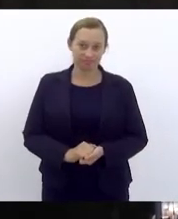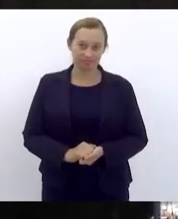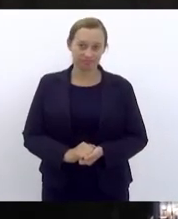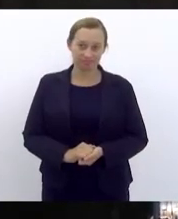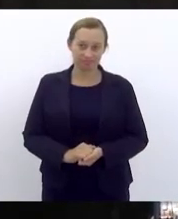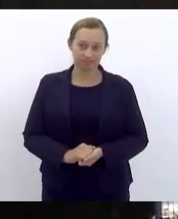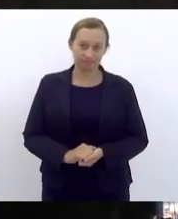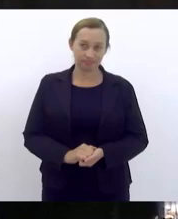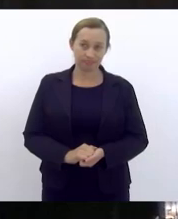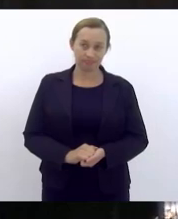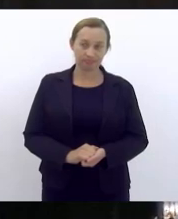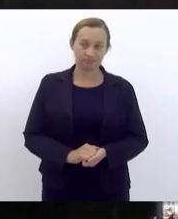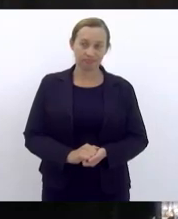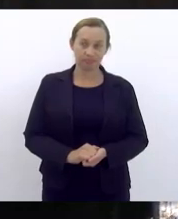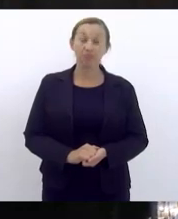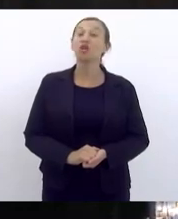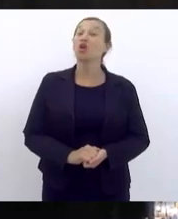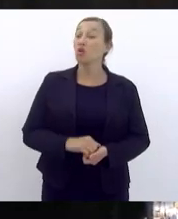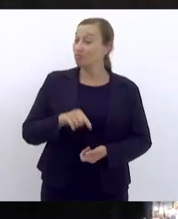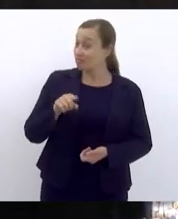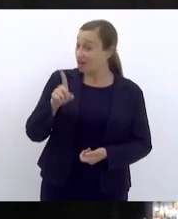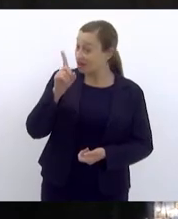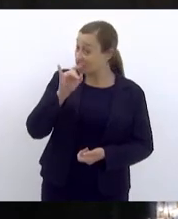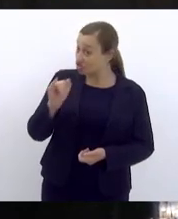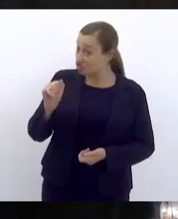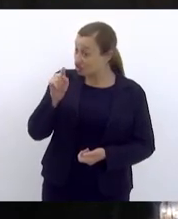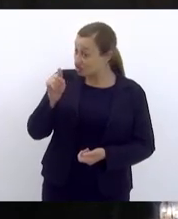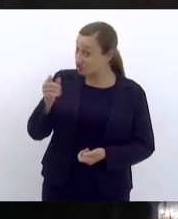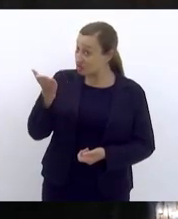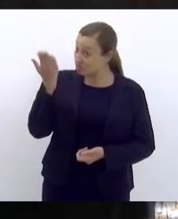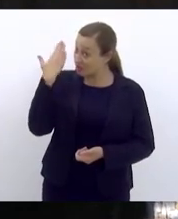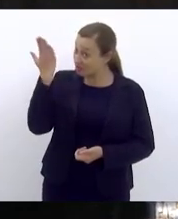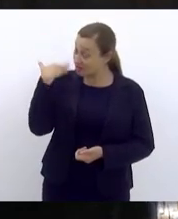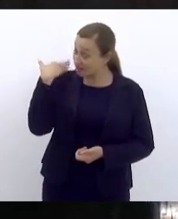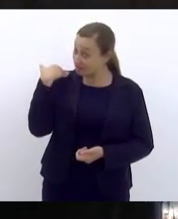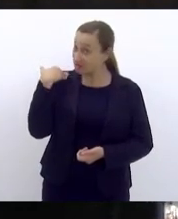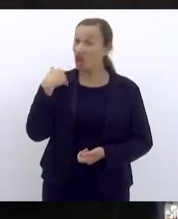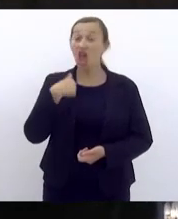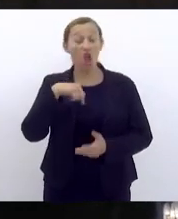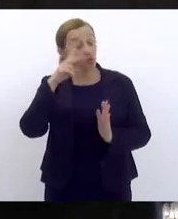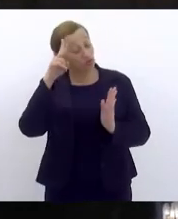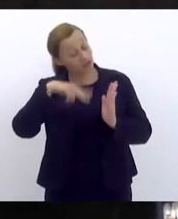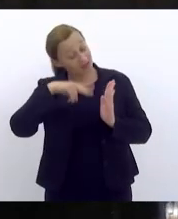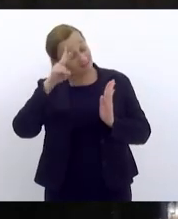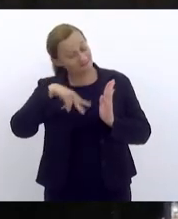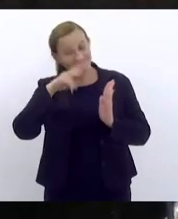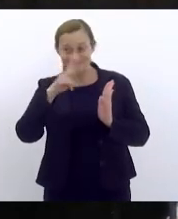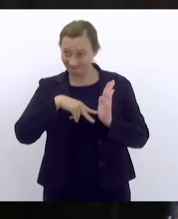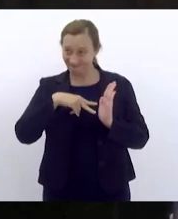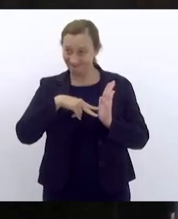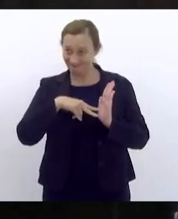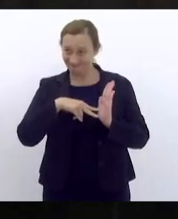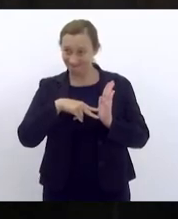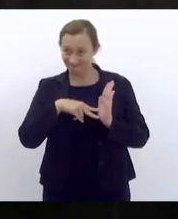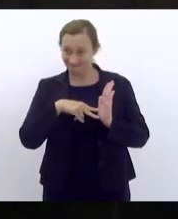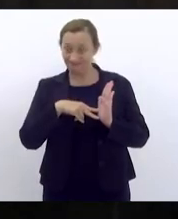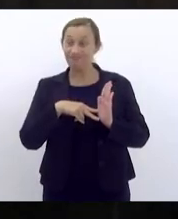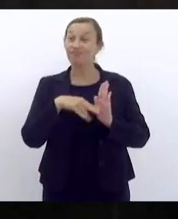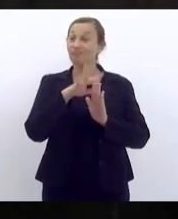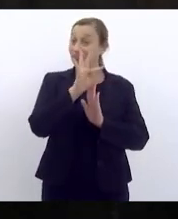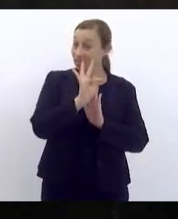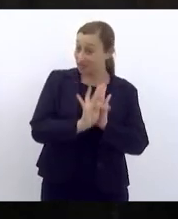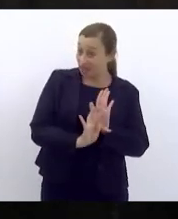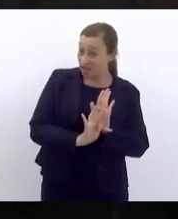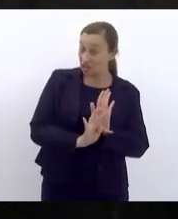e assim como naquele dia eu li este texto